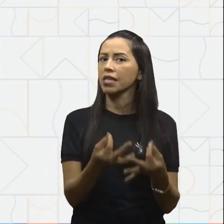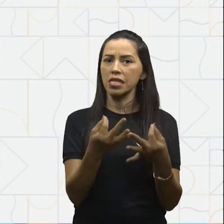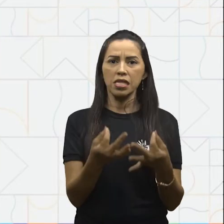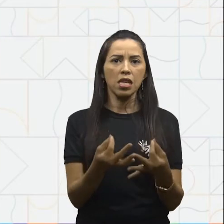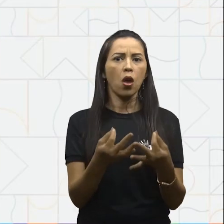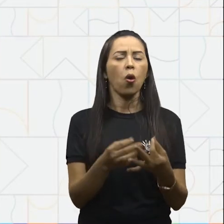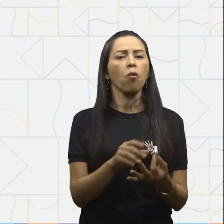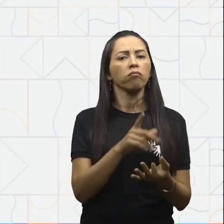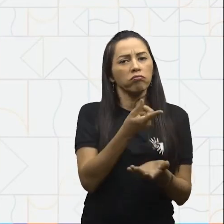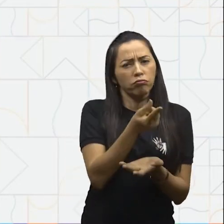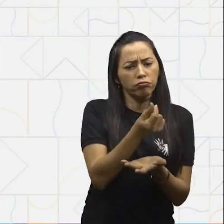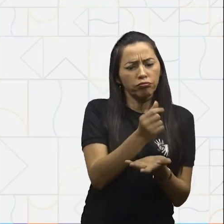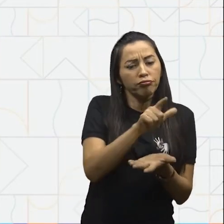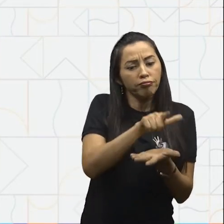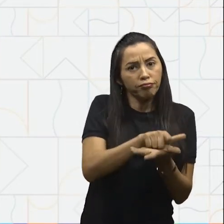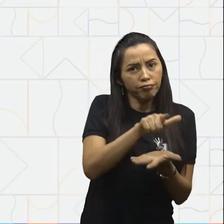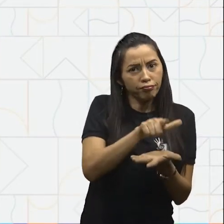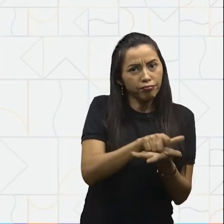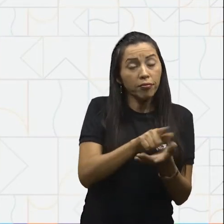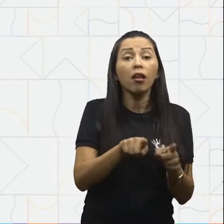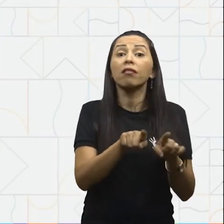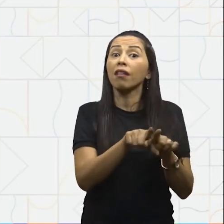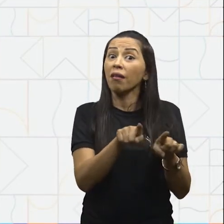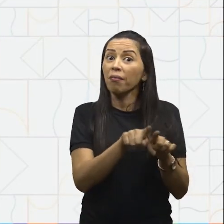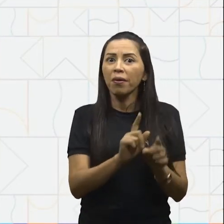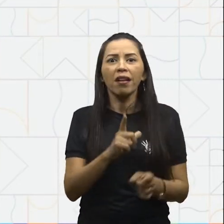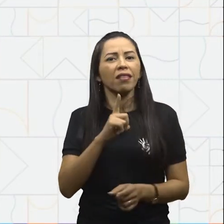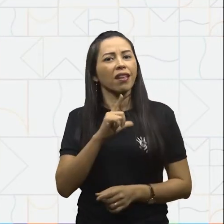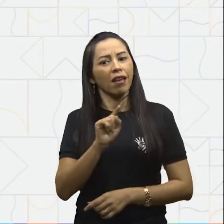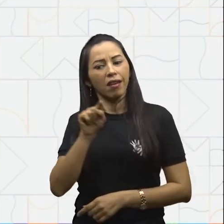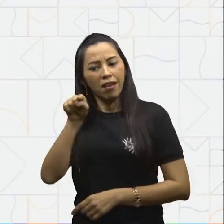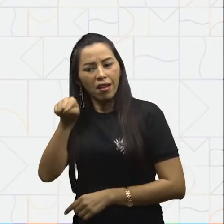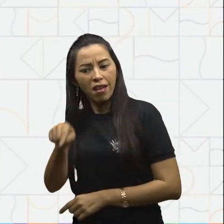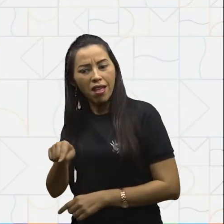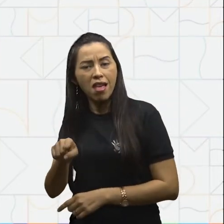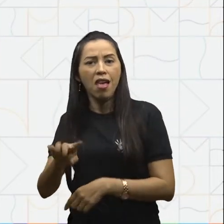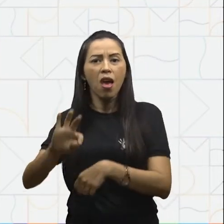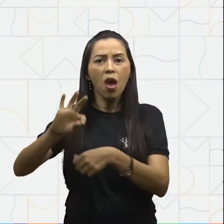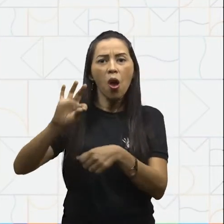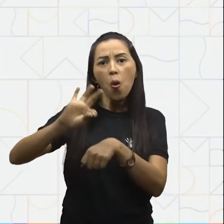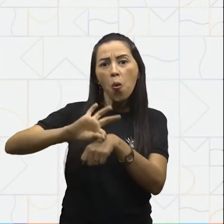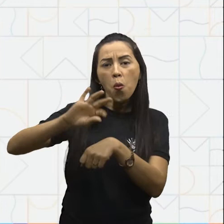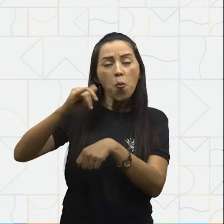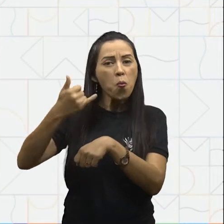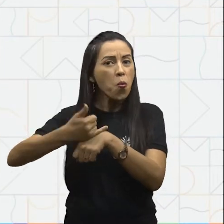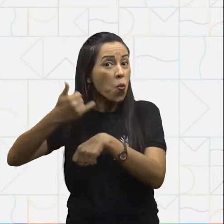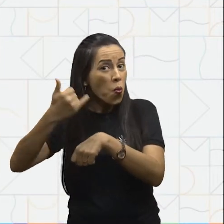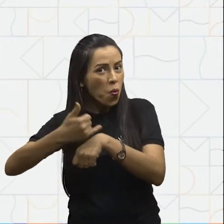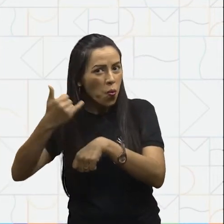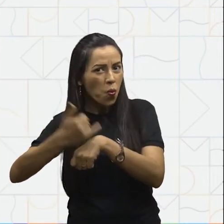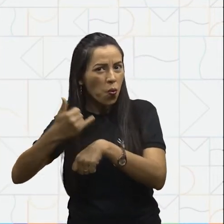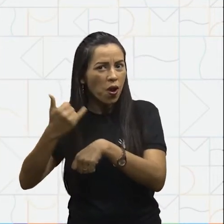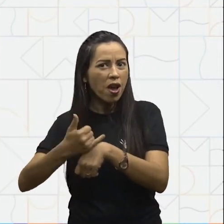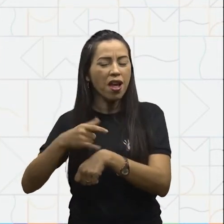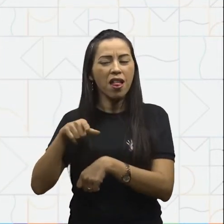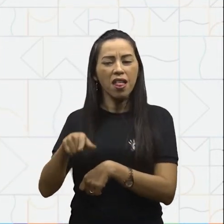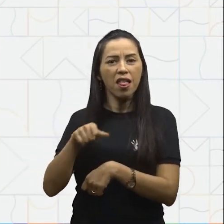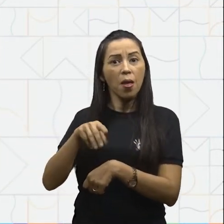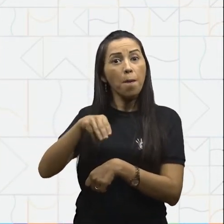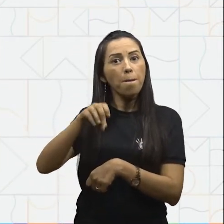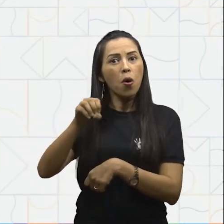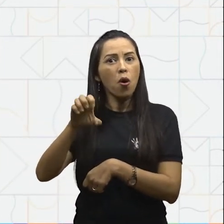as cédulas nós temos também as moedas. E elas são responsáveis